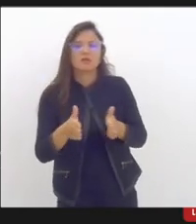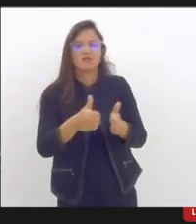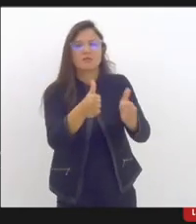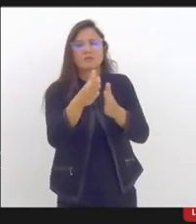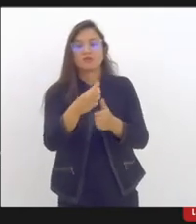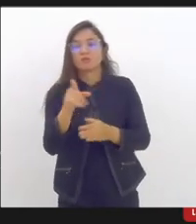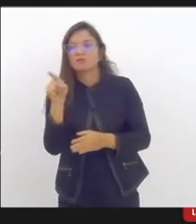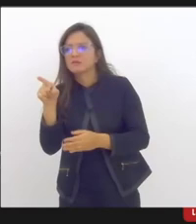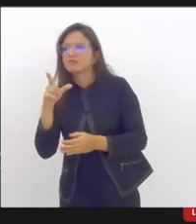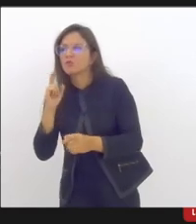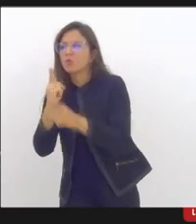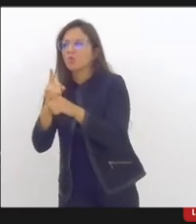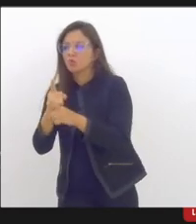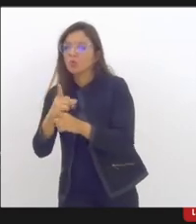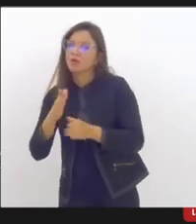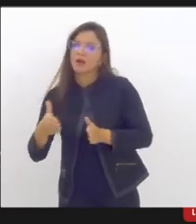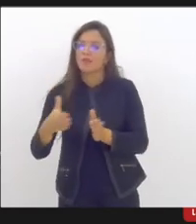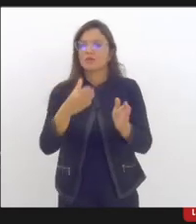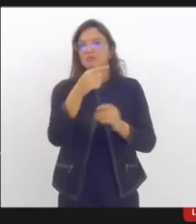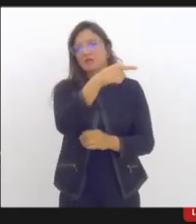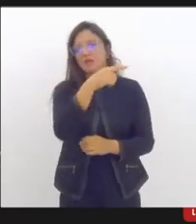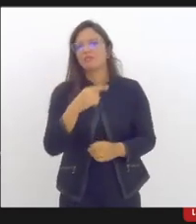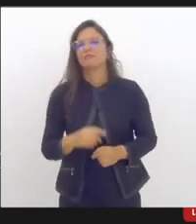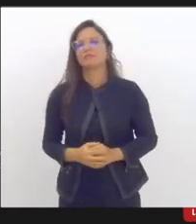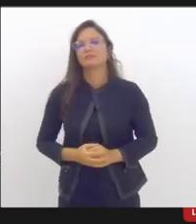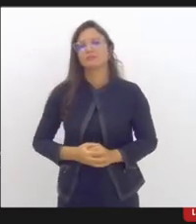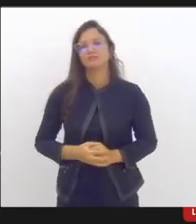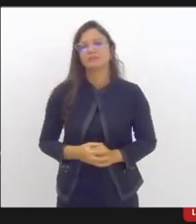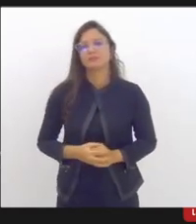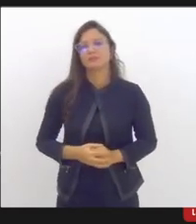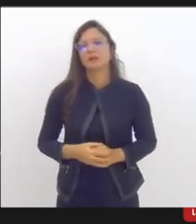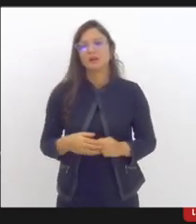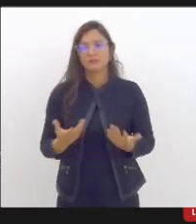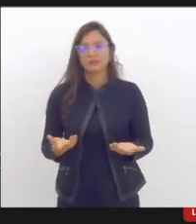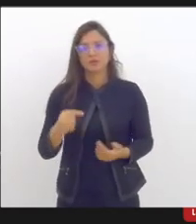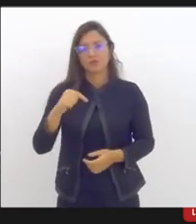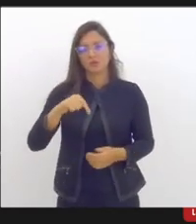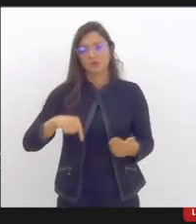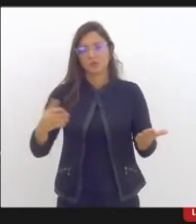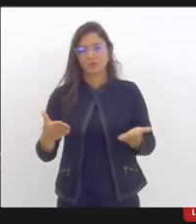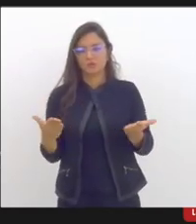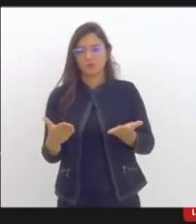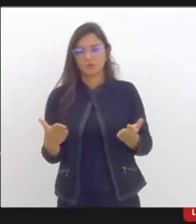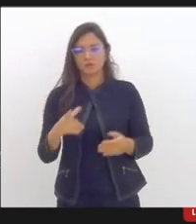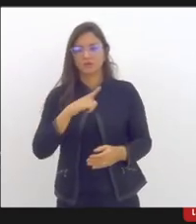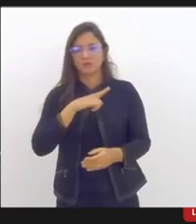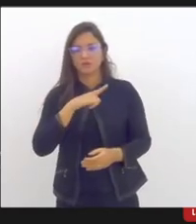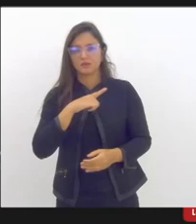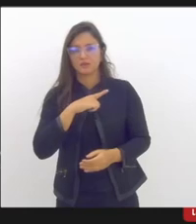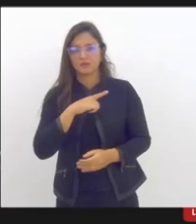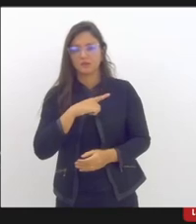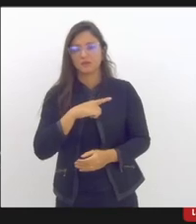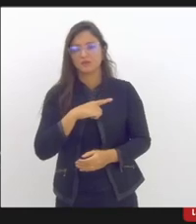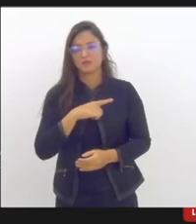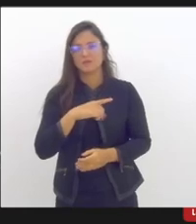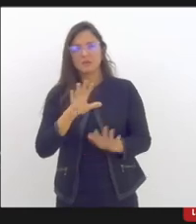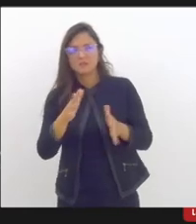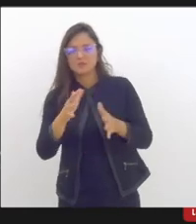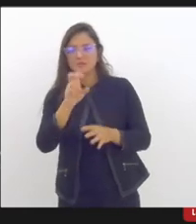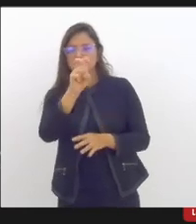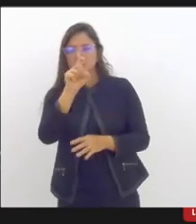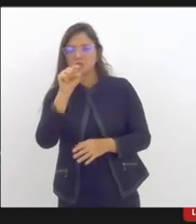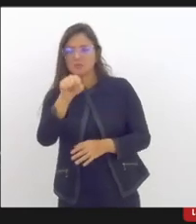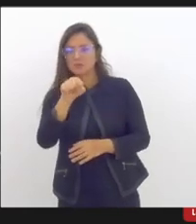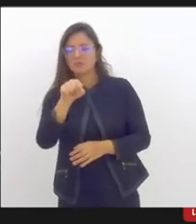identificadas. Bom, atualmente nós temos um total de um pouco mais de 5 mil bolsistas, né?